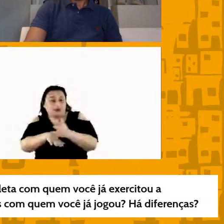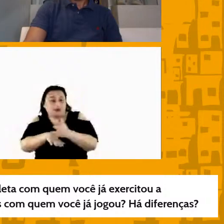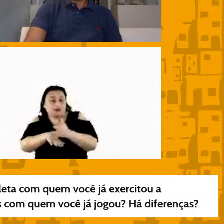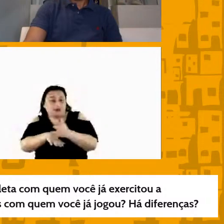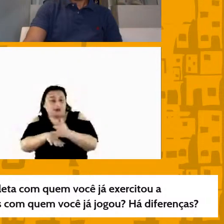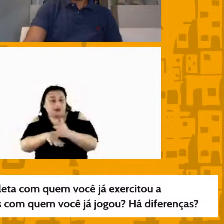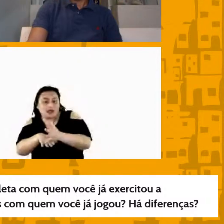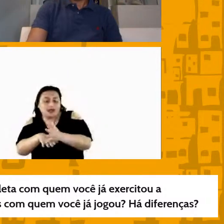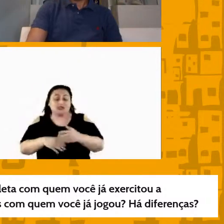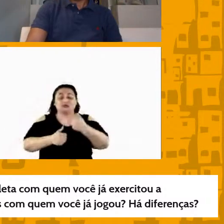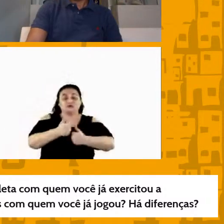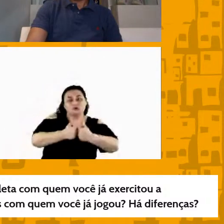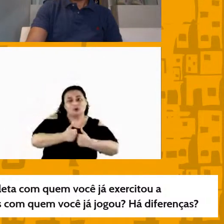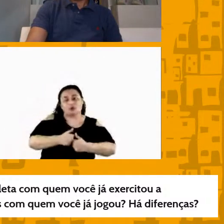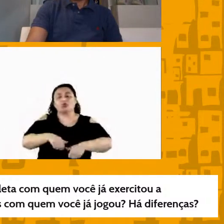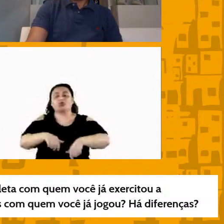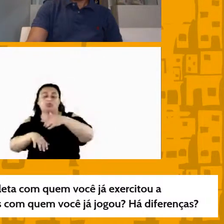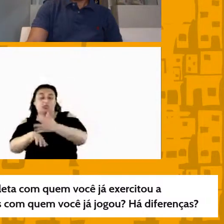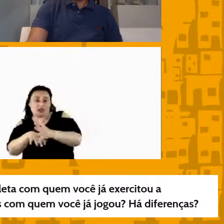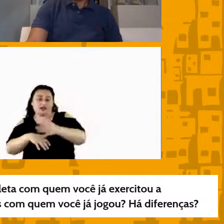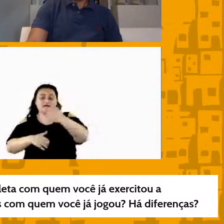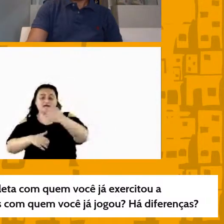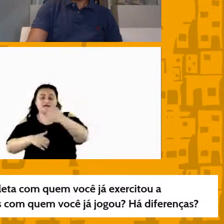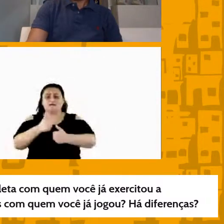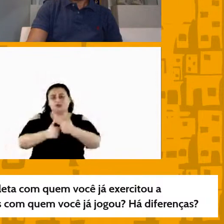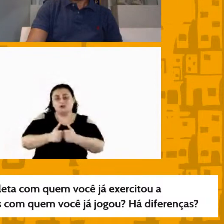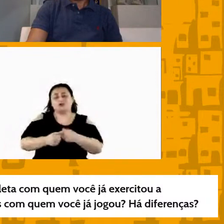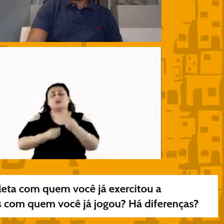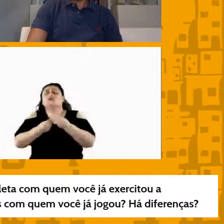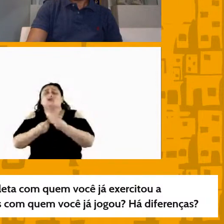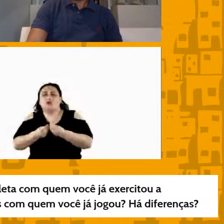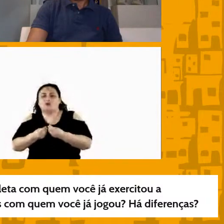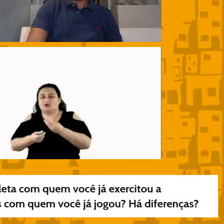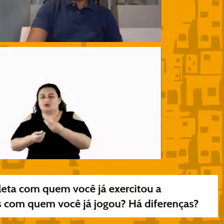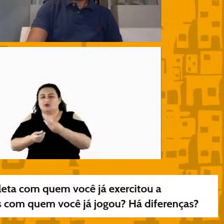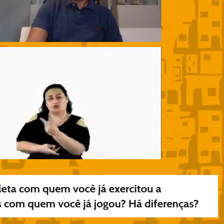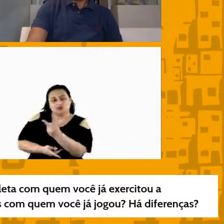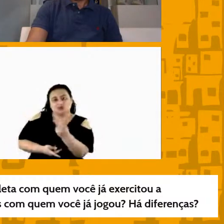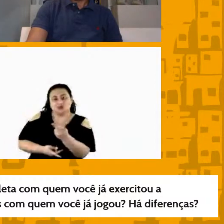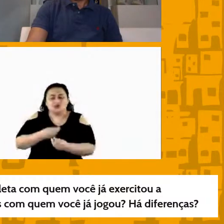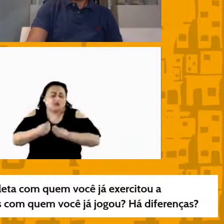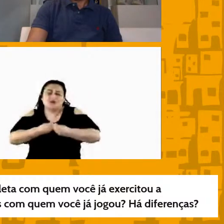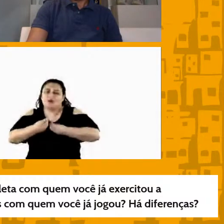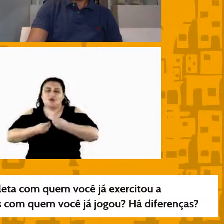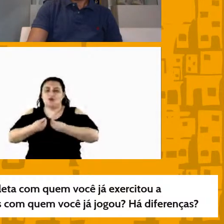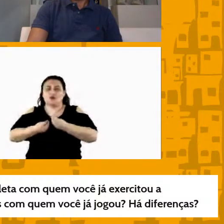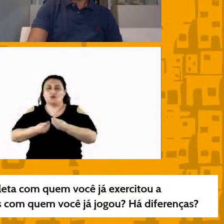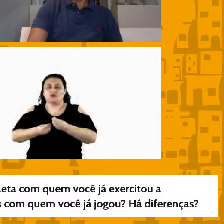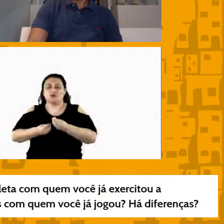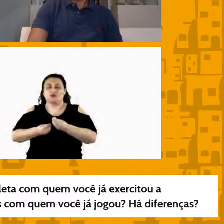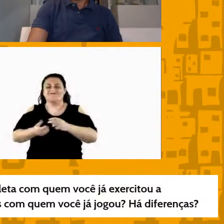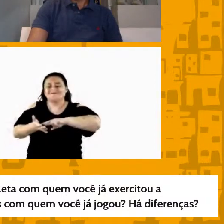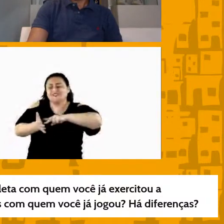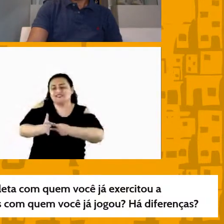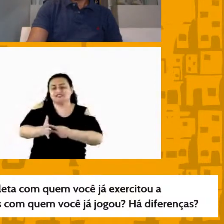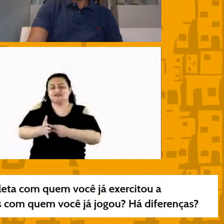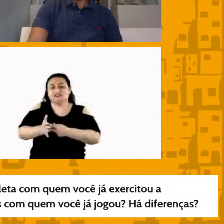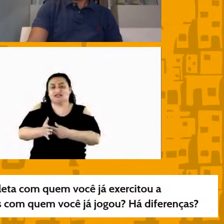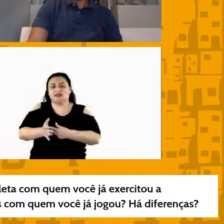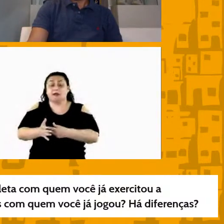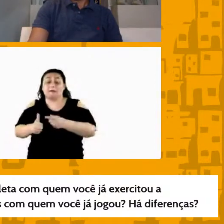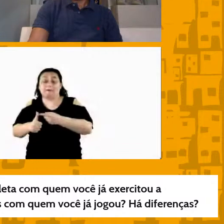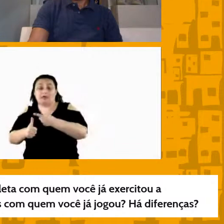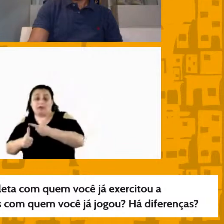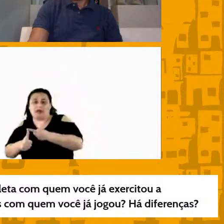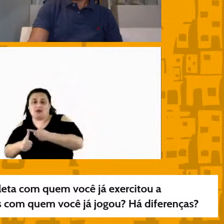experiência de, e aí ampliando um pouco a pergunta pros dois, né? Como é que, o que significa transitar da carreira